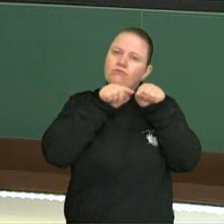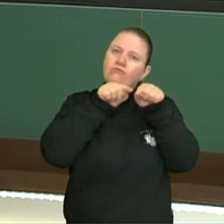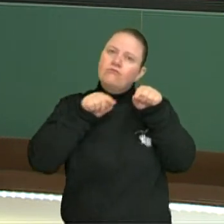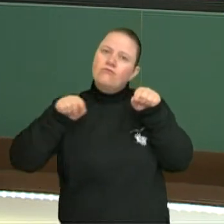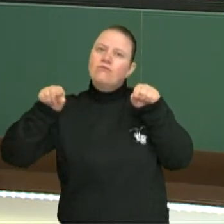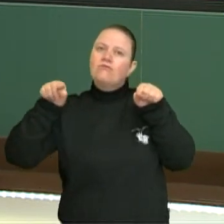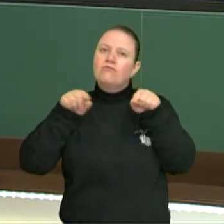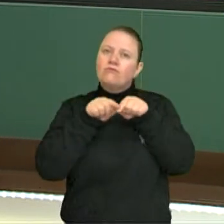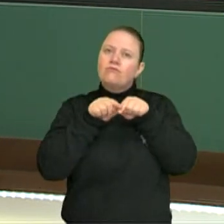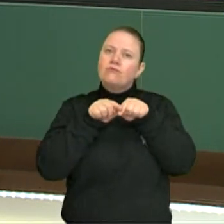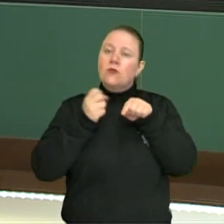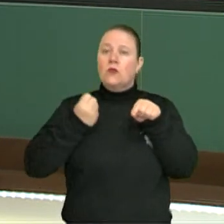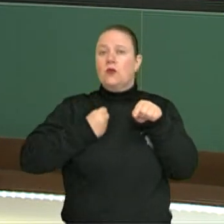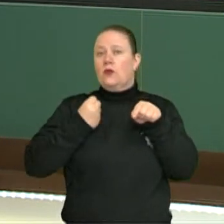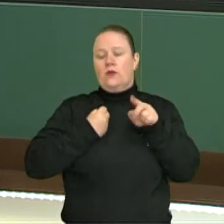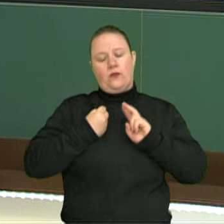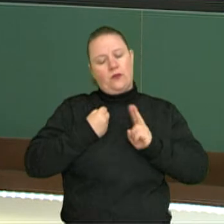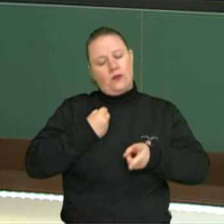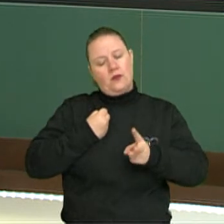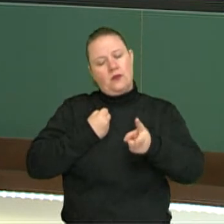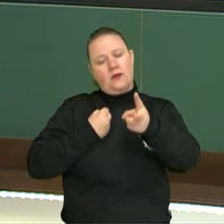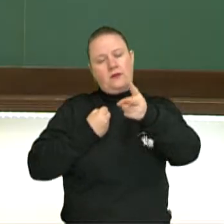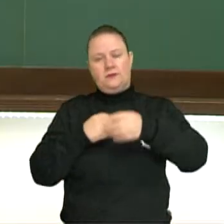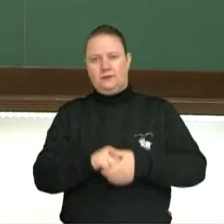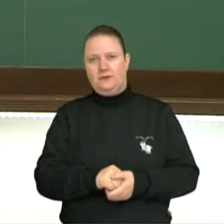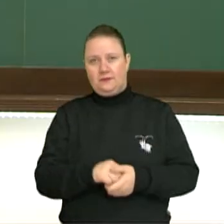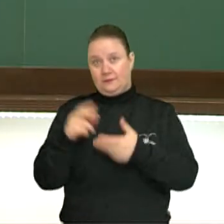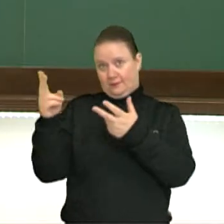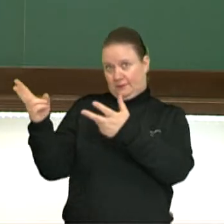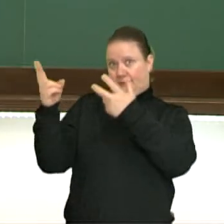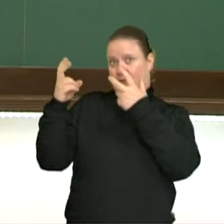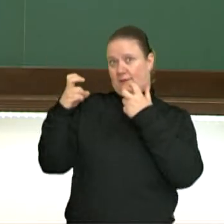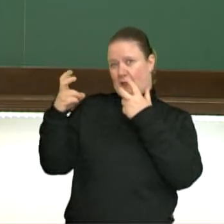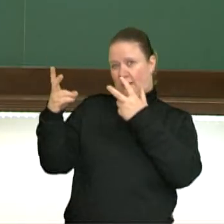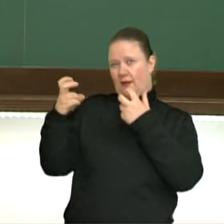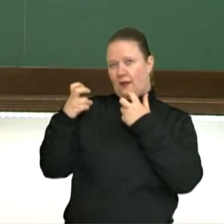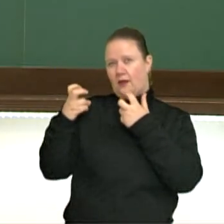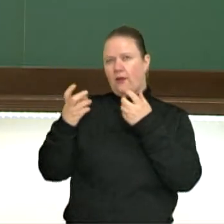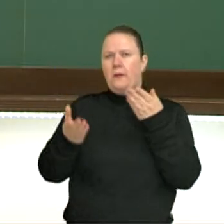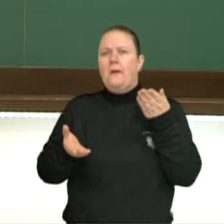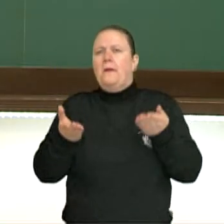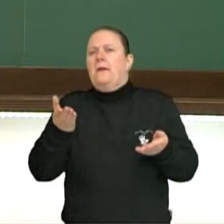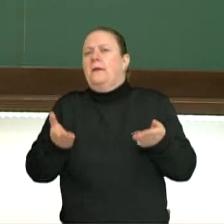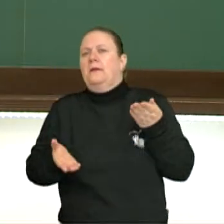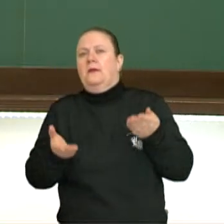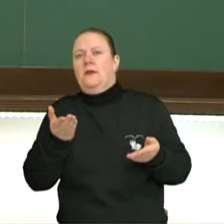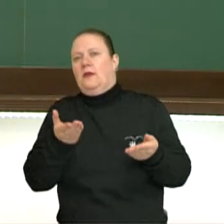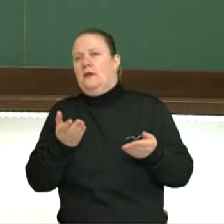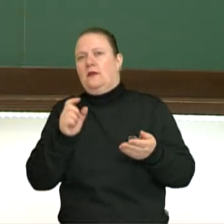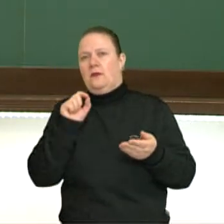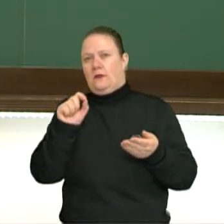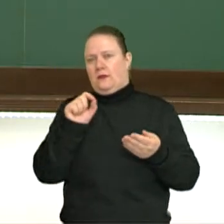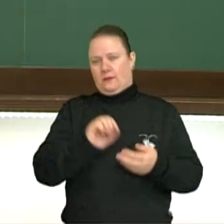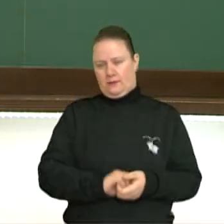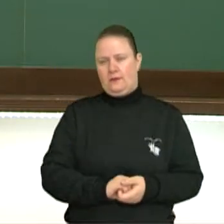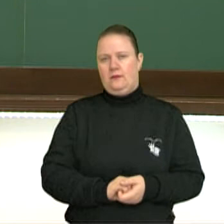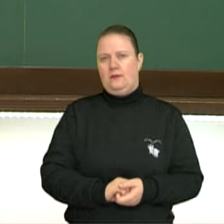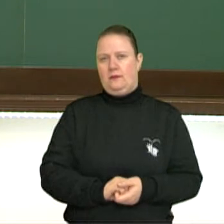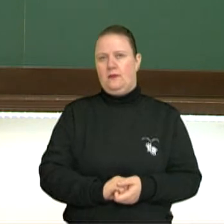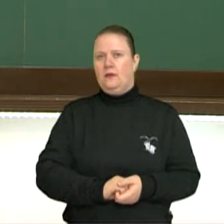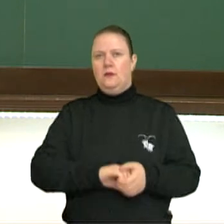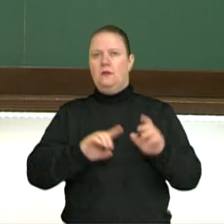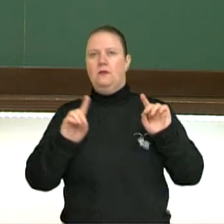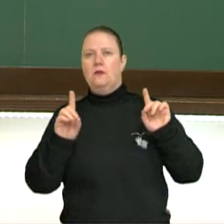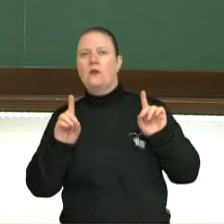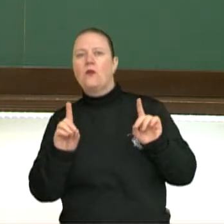valores constantes. Também perceba que a massa pendular do relógio, ela não é levada em